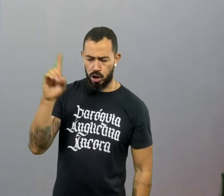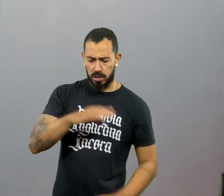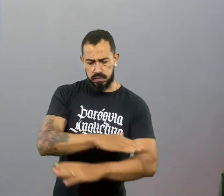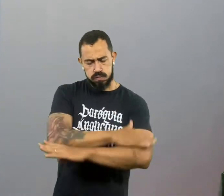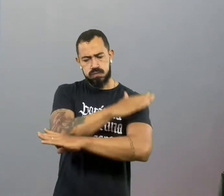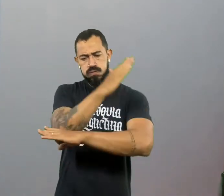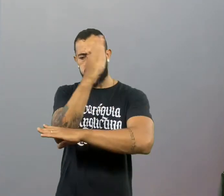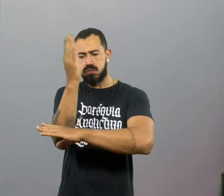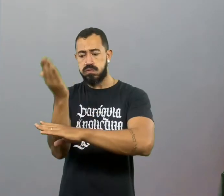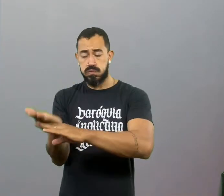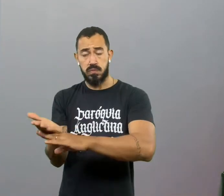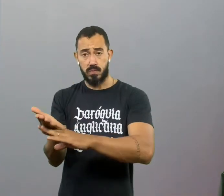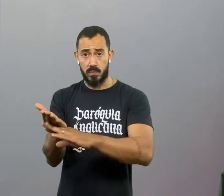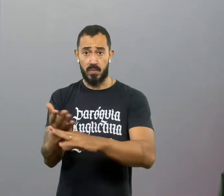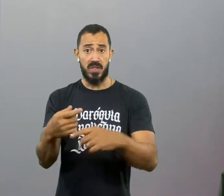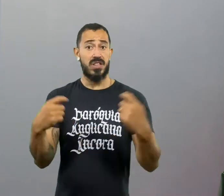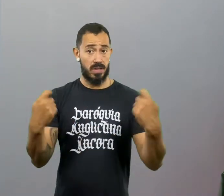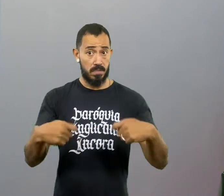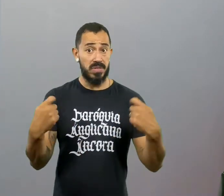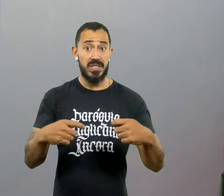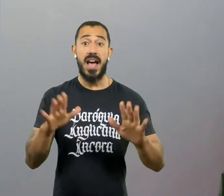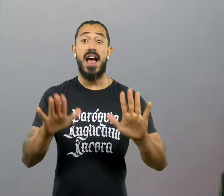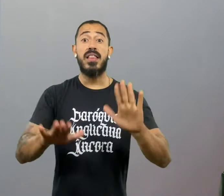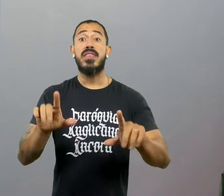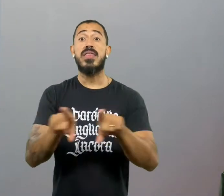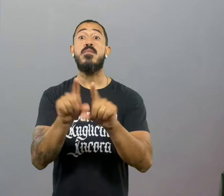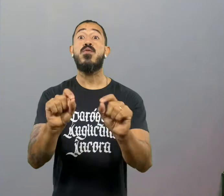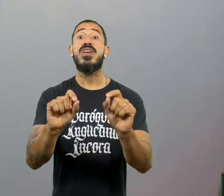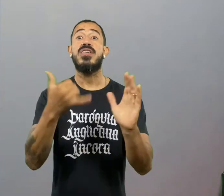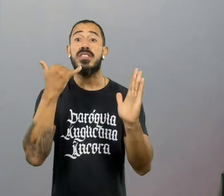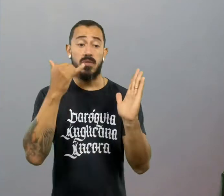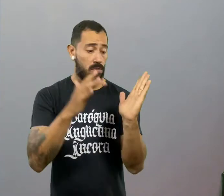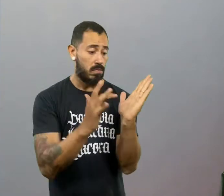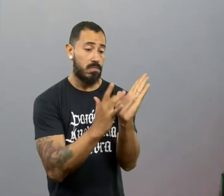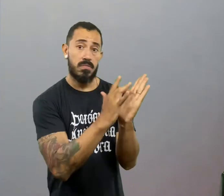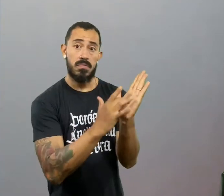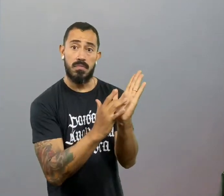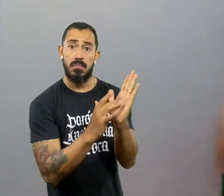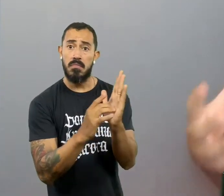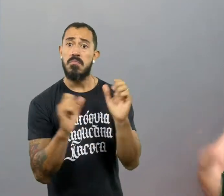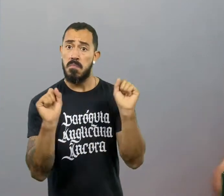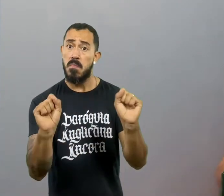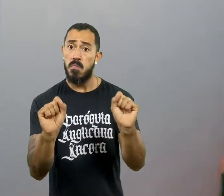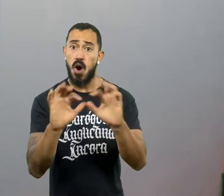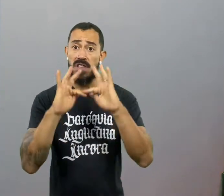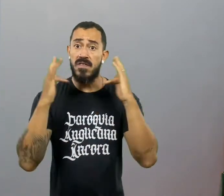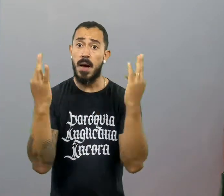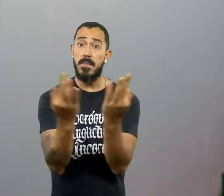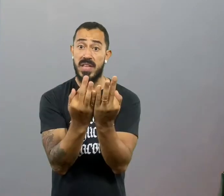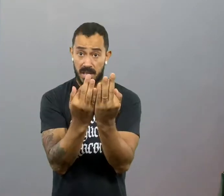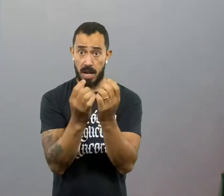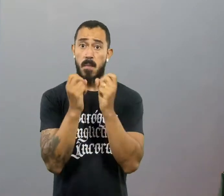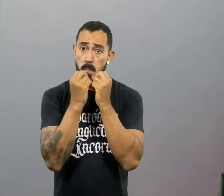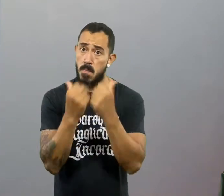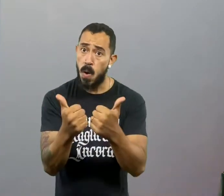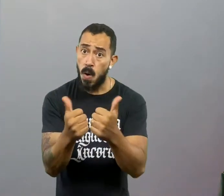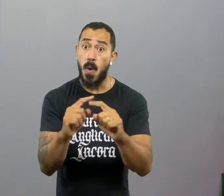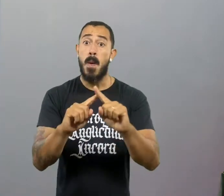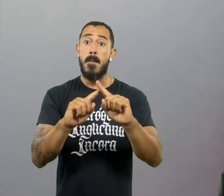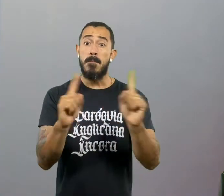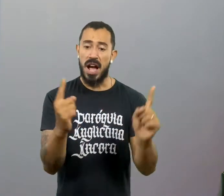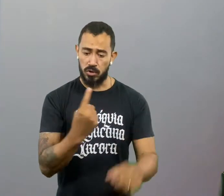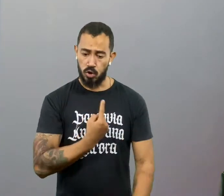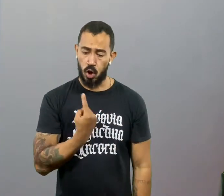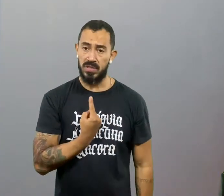agi. Você tem que ter tempo para isso. Eu vou colocar despertador para isso. Você pode fazer isso em família. Mas tem que ter o momento sozinho também.